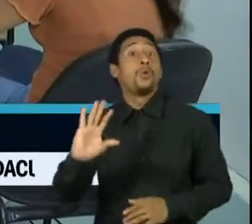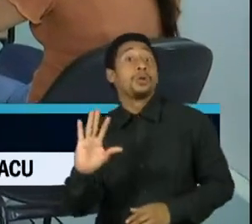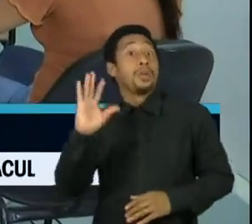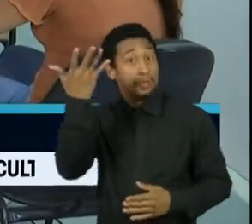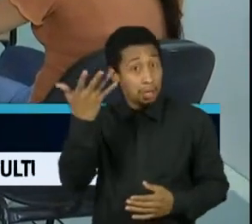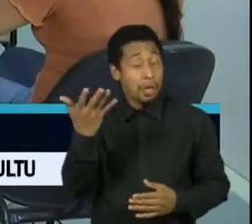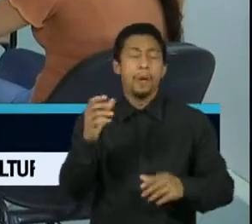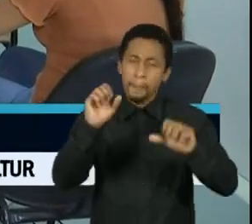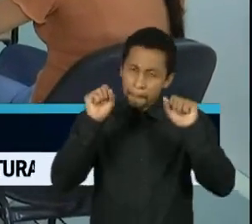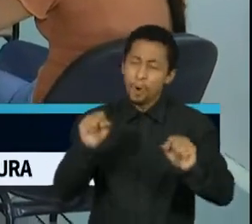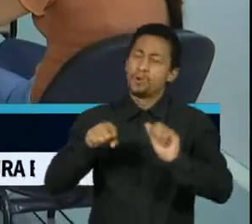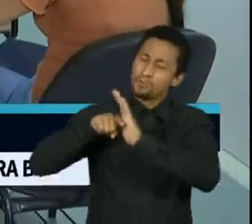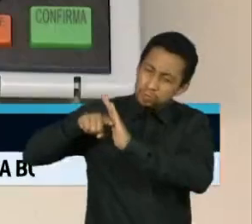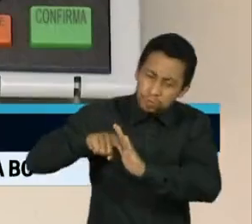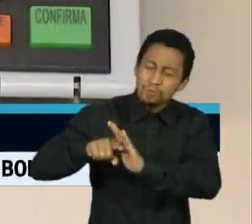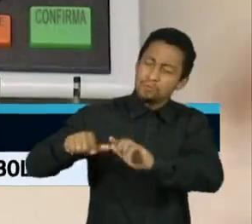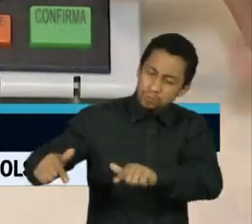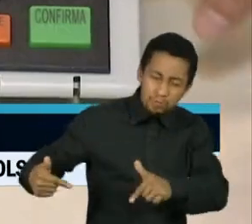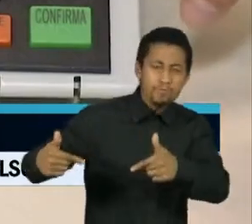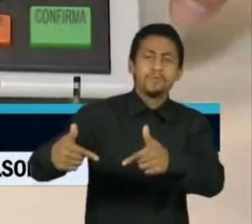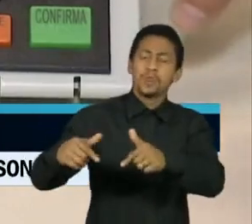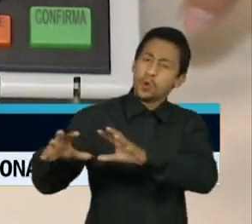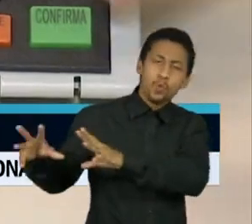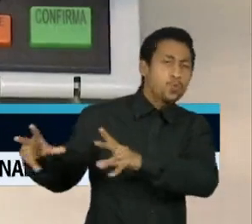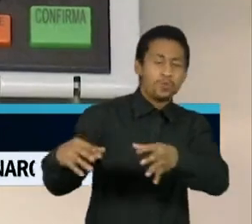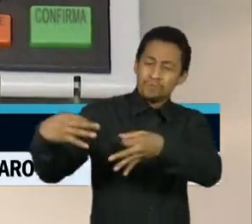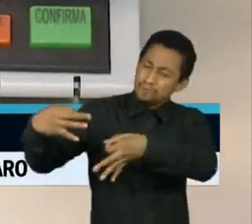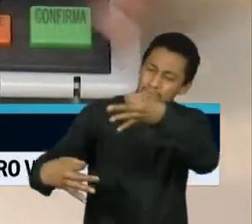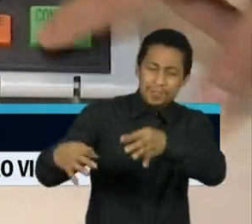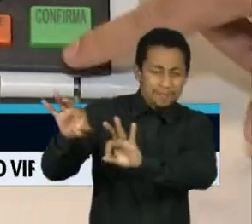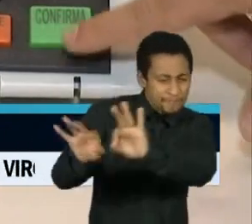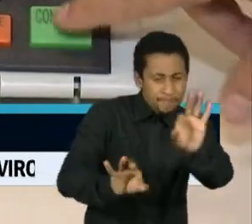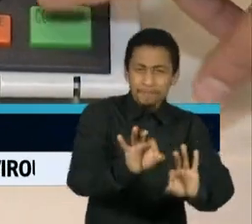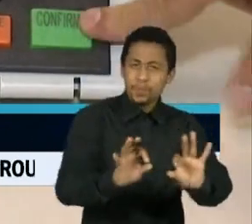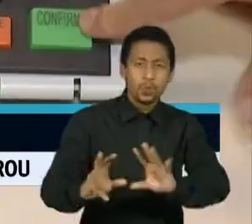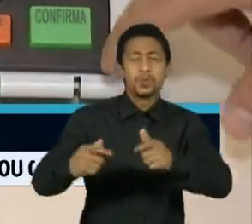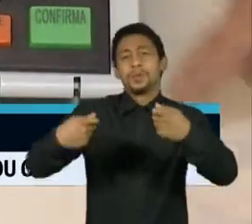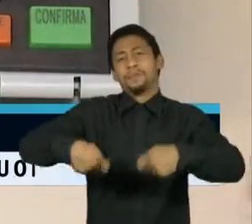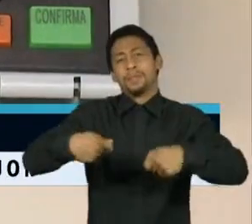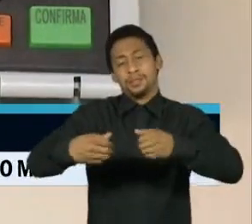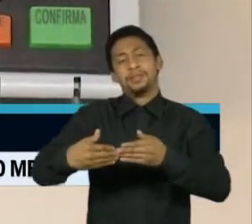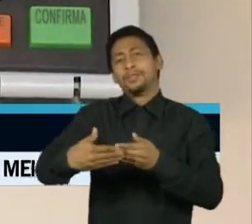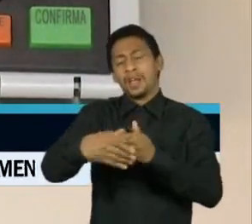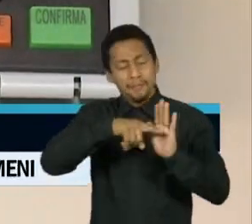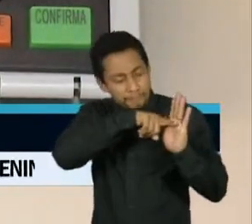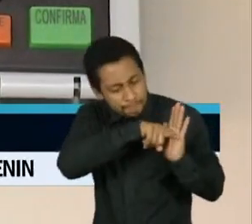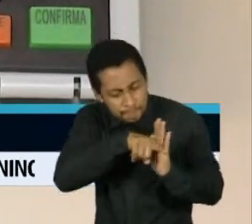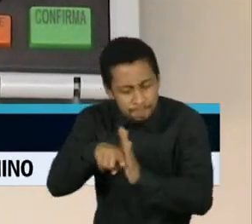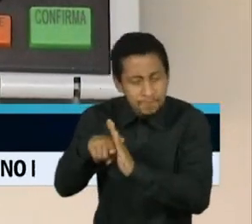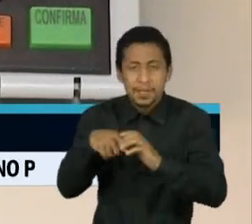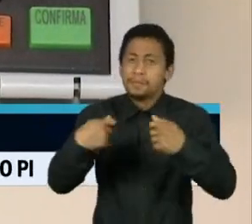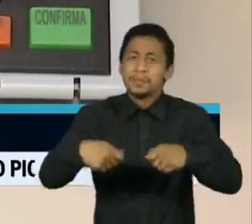a fundo e até o fim de todas as apurações necessárias, todas as investigações necessárias.